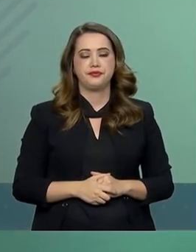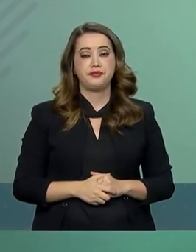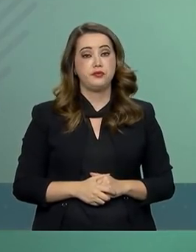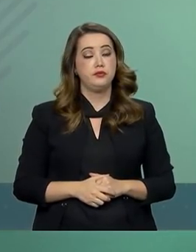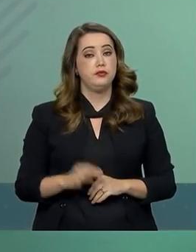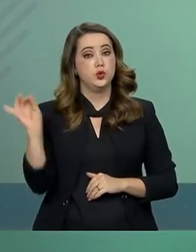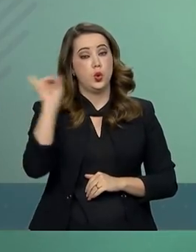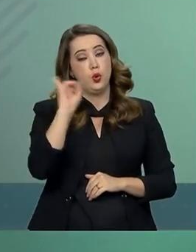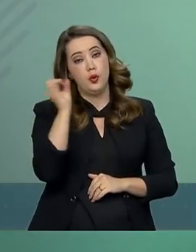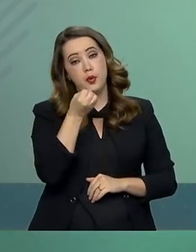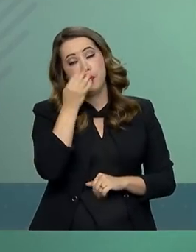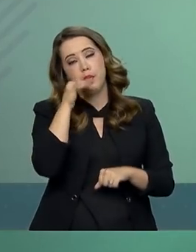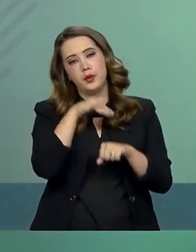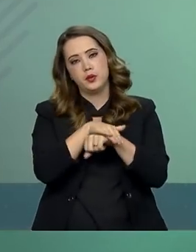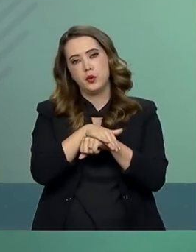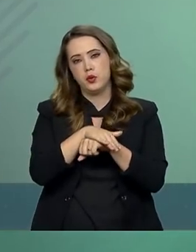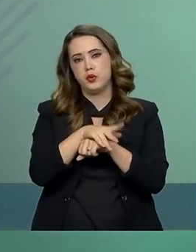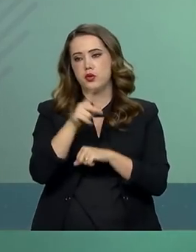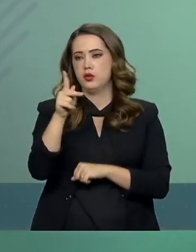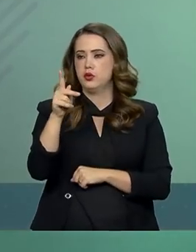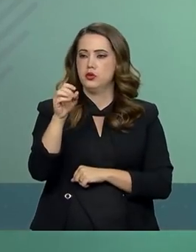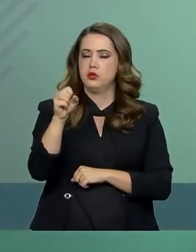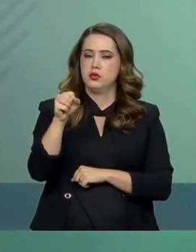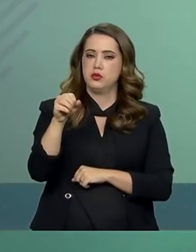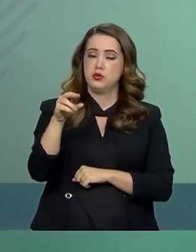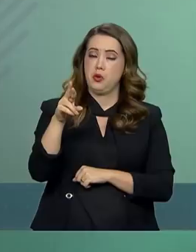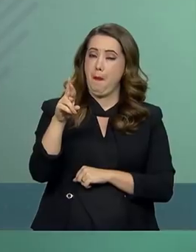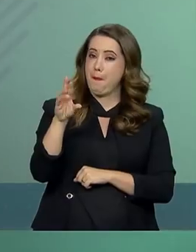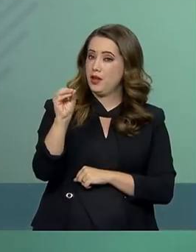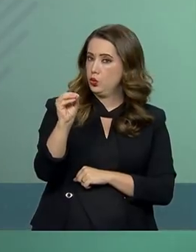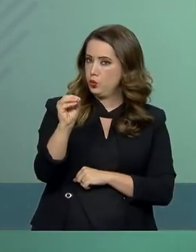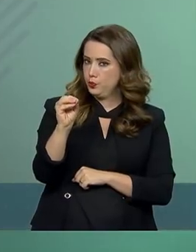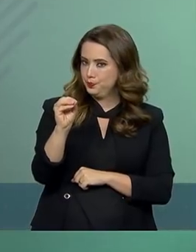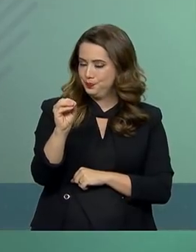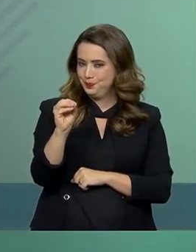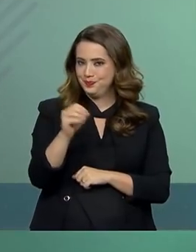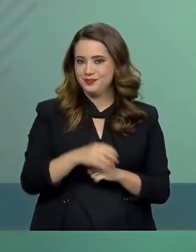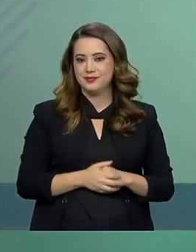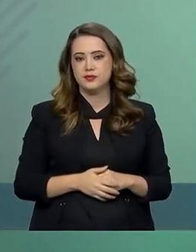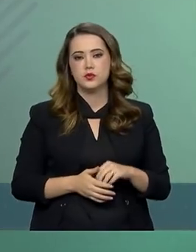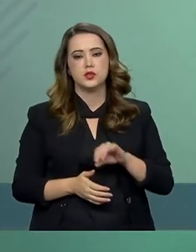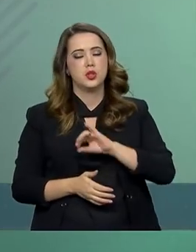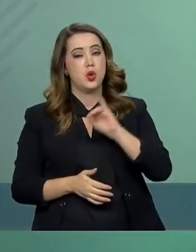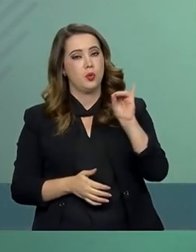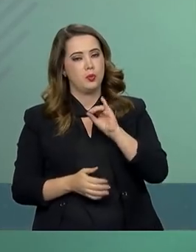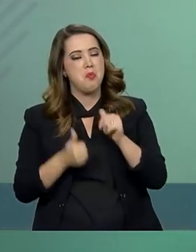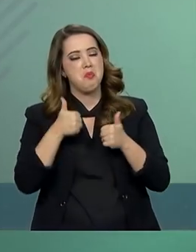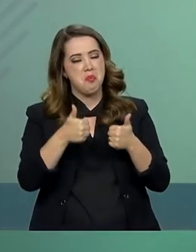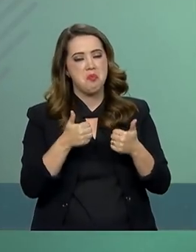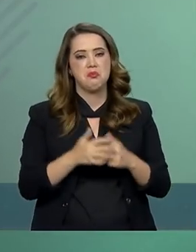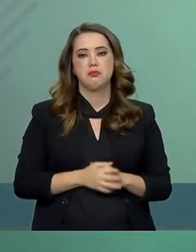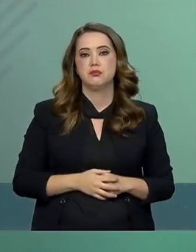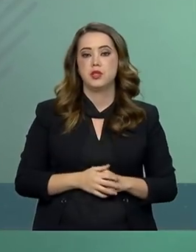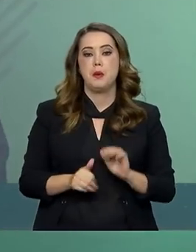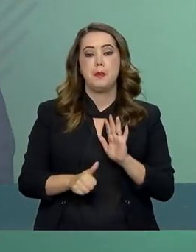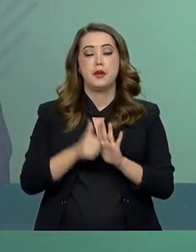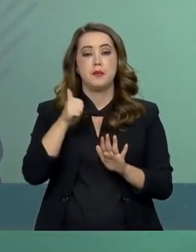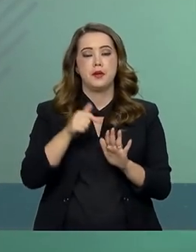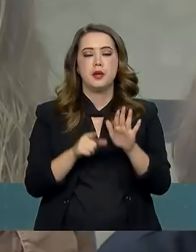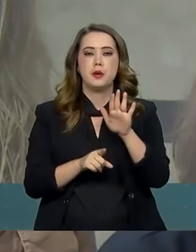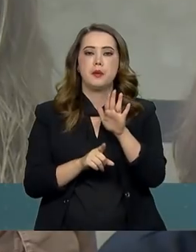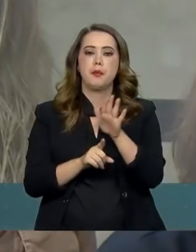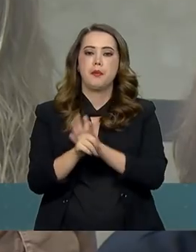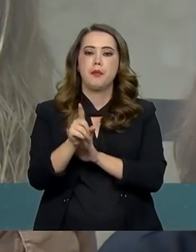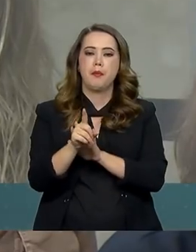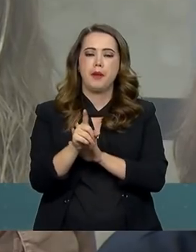Boa noite, general. Pedro Vilela, da Agência Brasil. Tudo bom, Pedro? Tudo bom. General, primeiro sobre a comitiva do presidente na